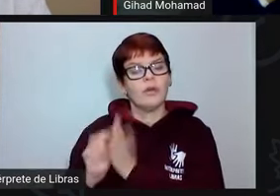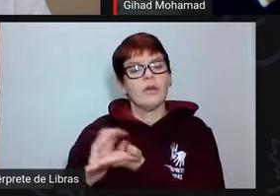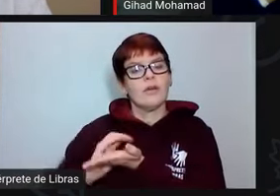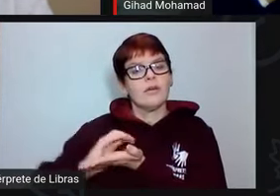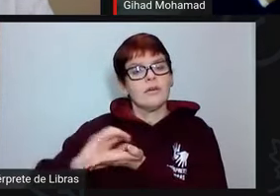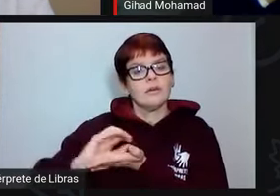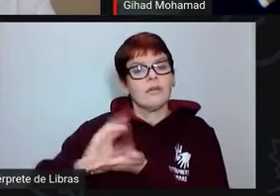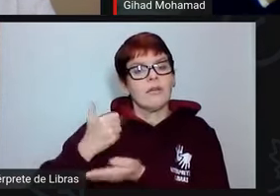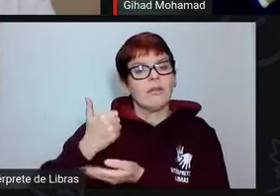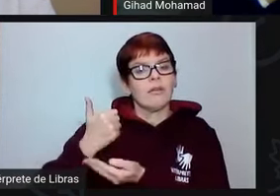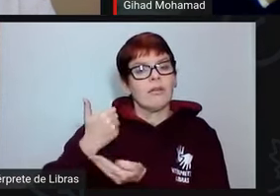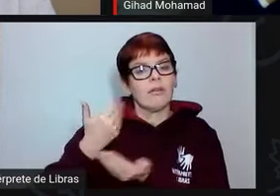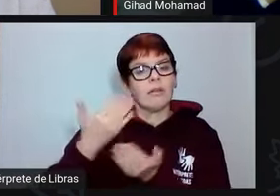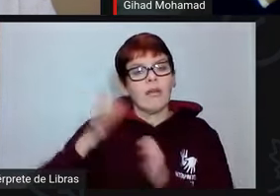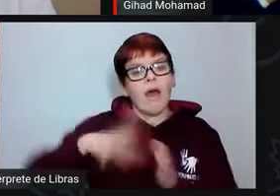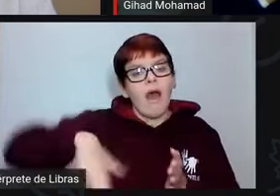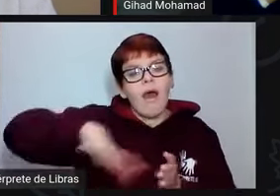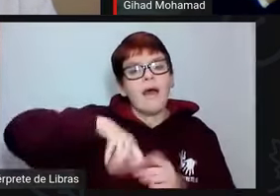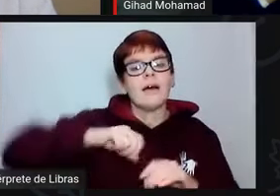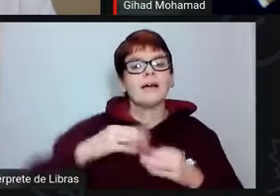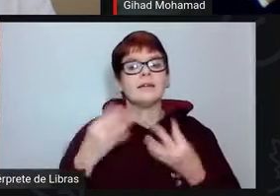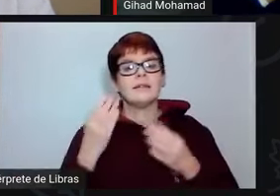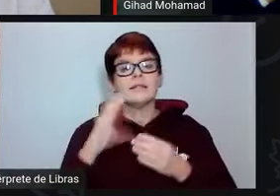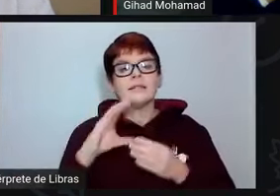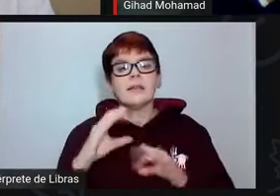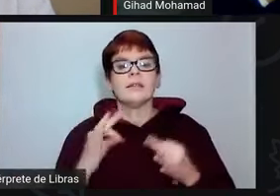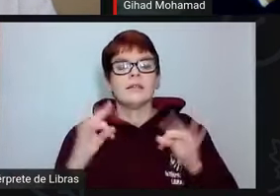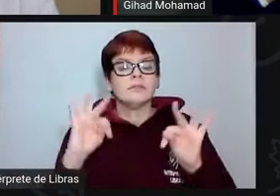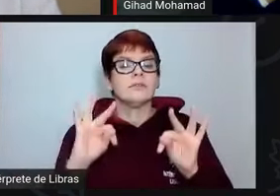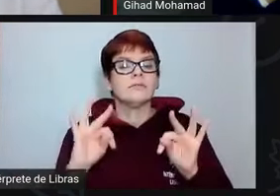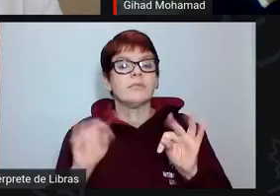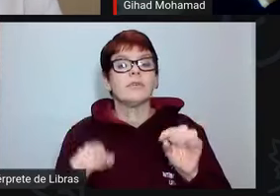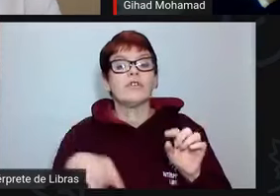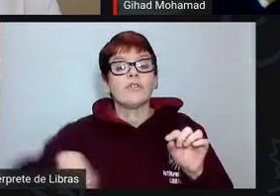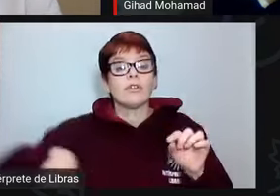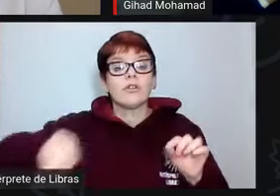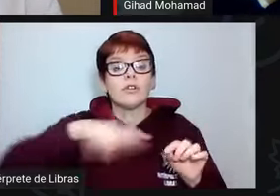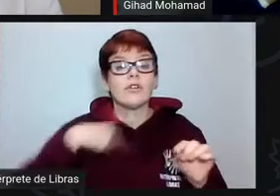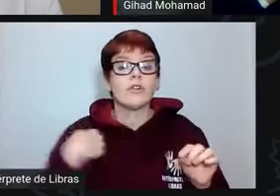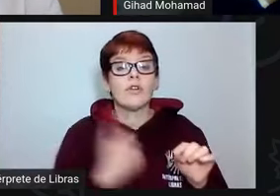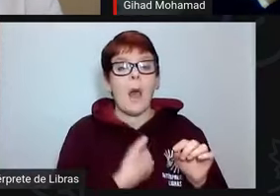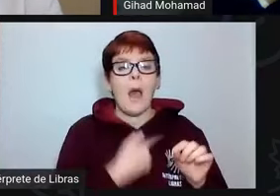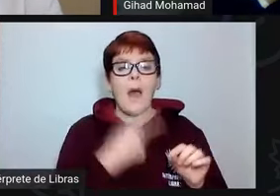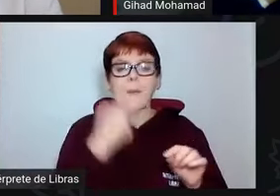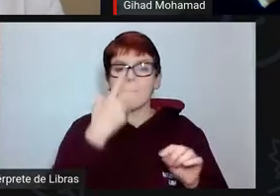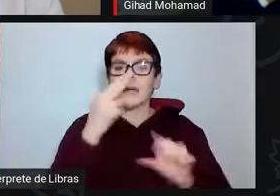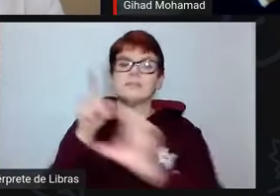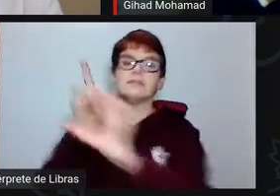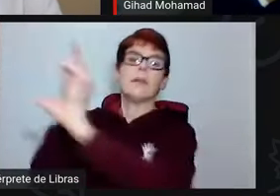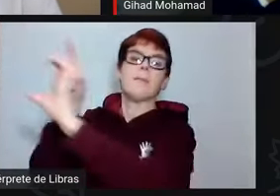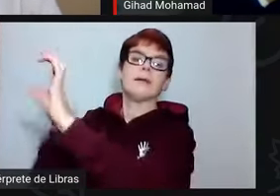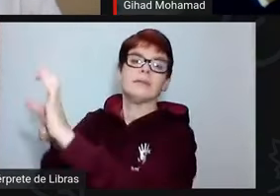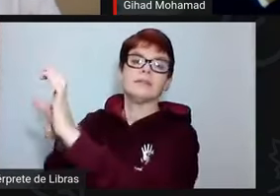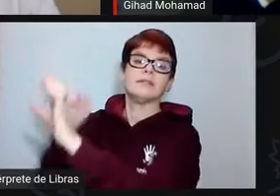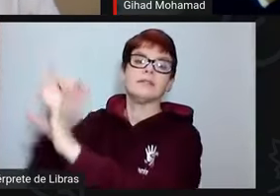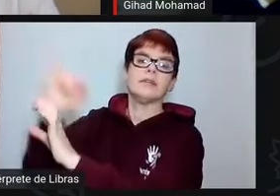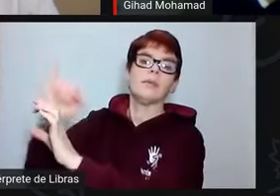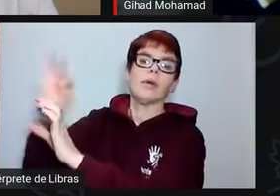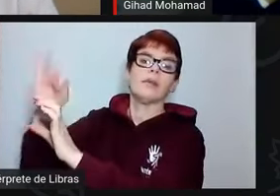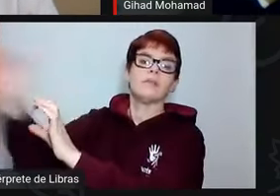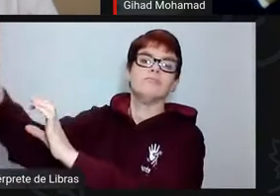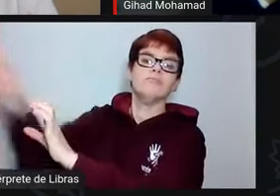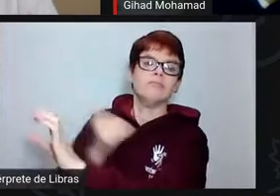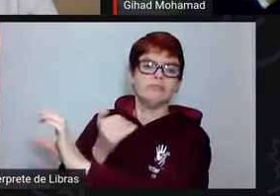na área de ciência e tecnologia há uma tendência de que nós nos tornemos ainda mais dependentes da importação. Isso